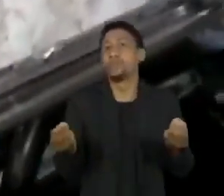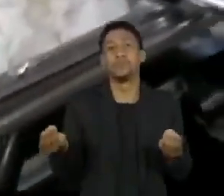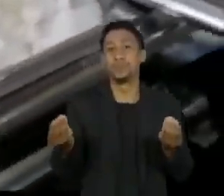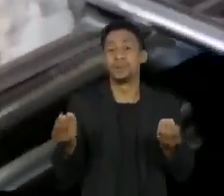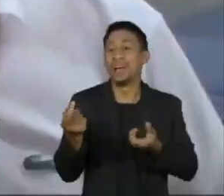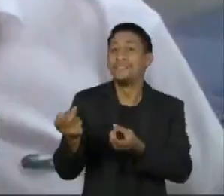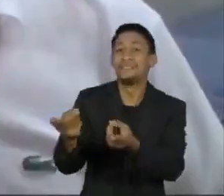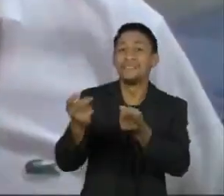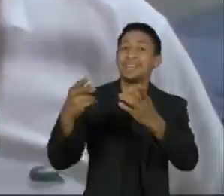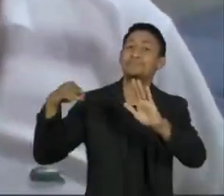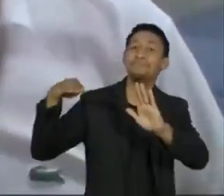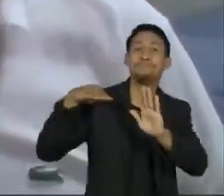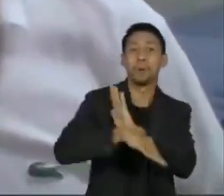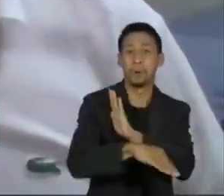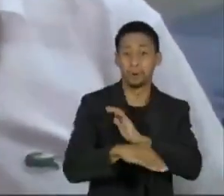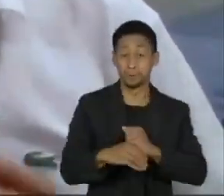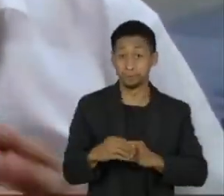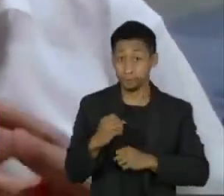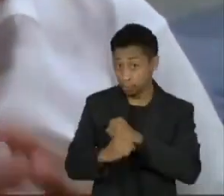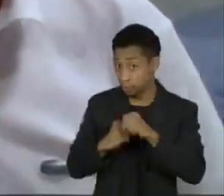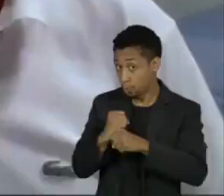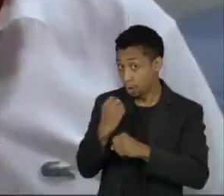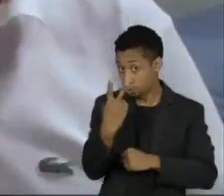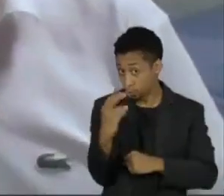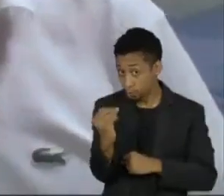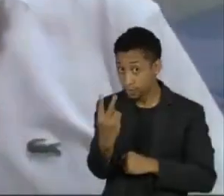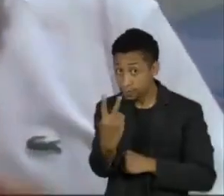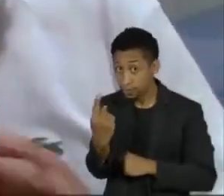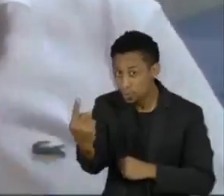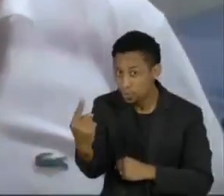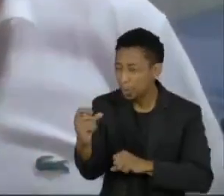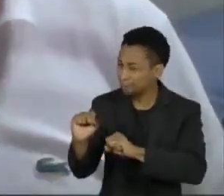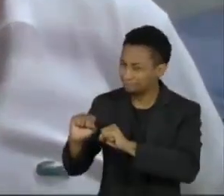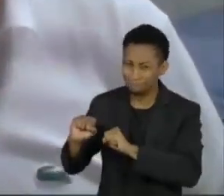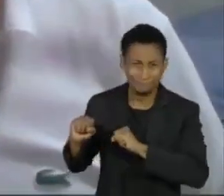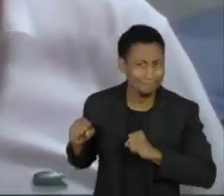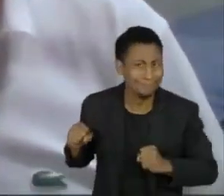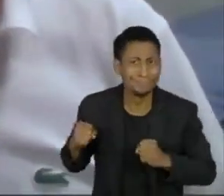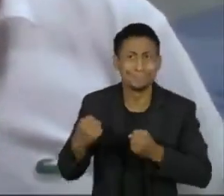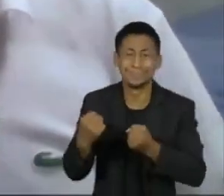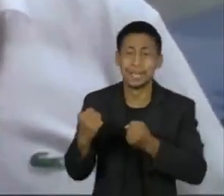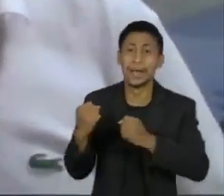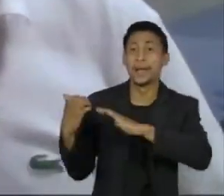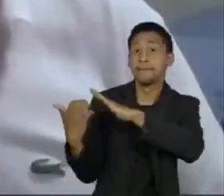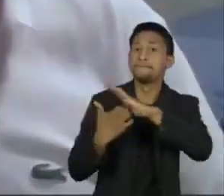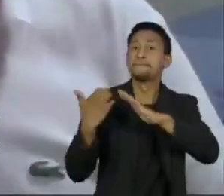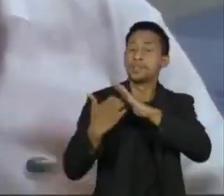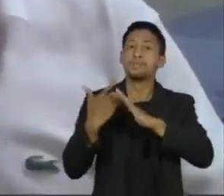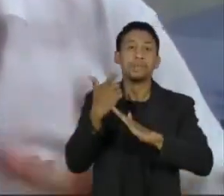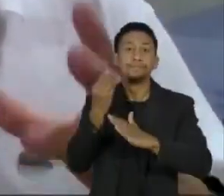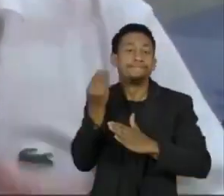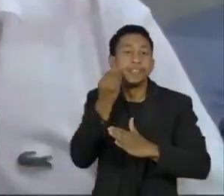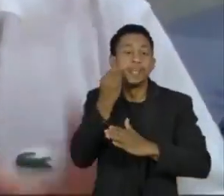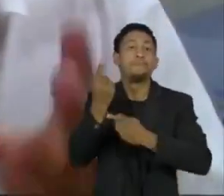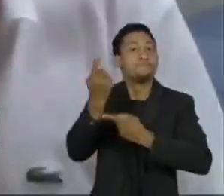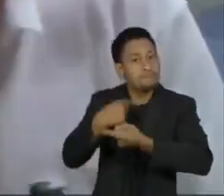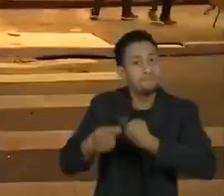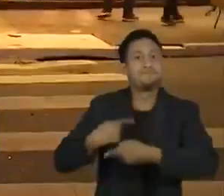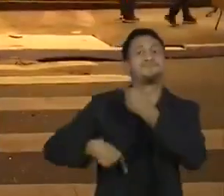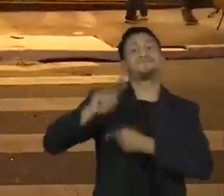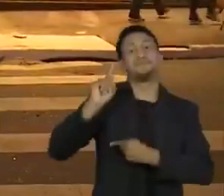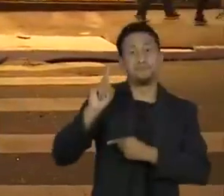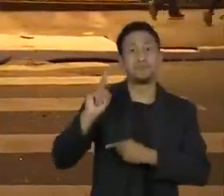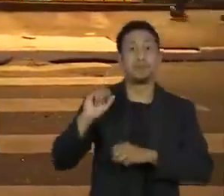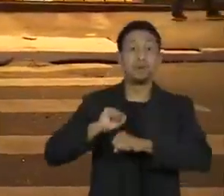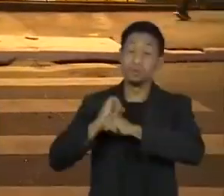entendeu? Cai muito. 2021 vai exigir um esforço muito grande das empresas para superar esse problema da